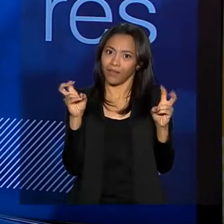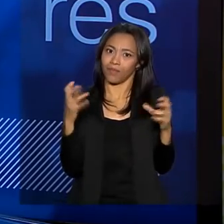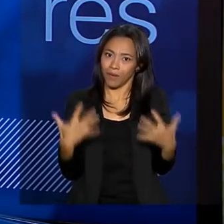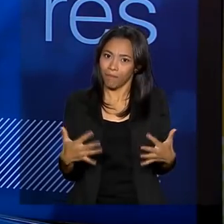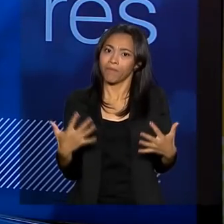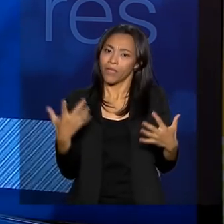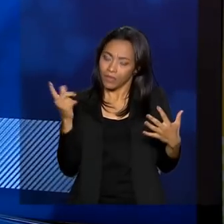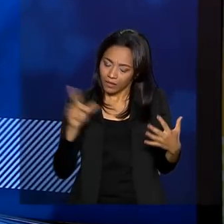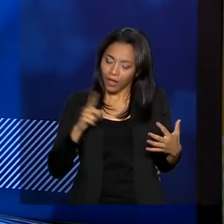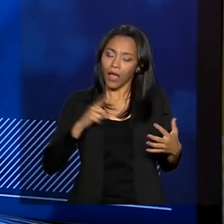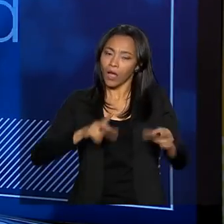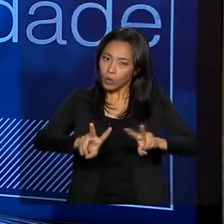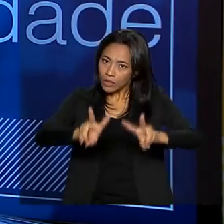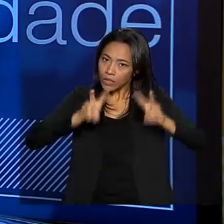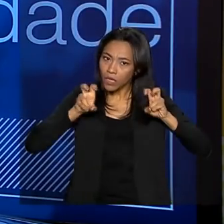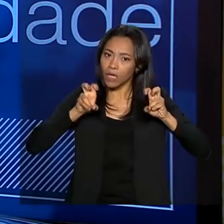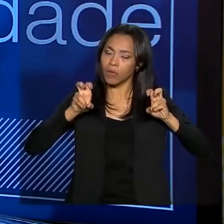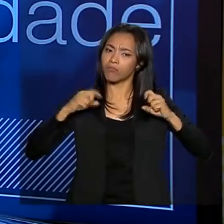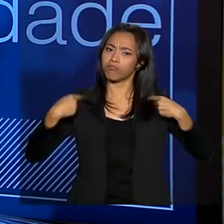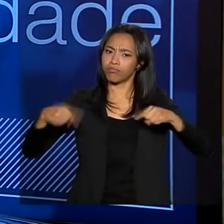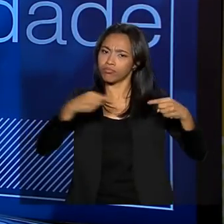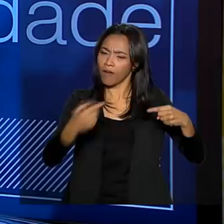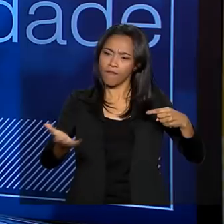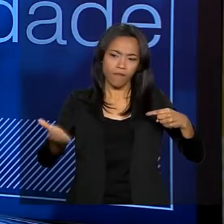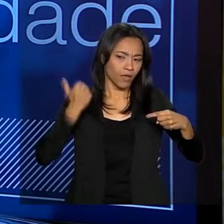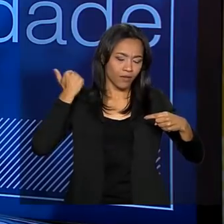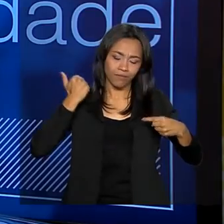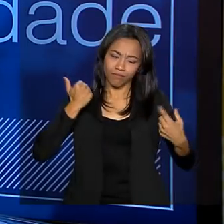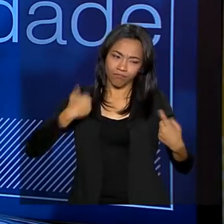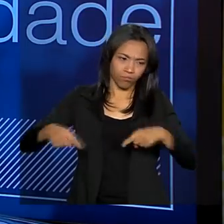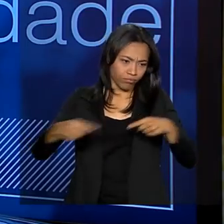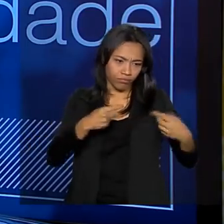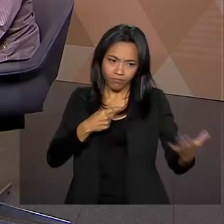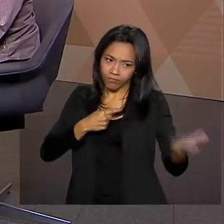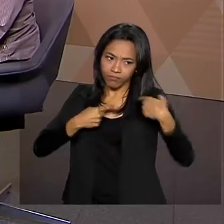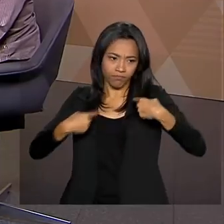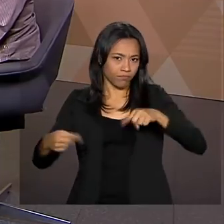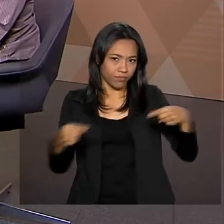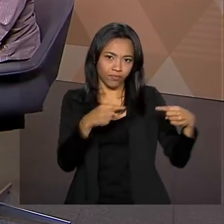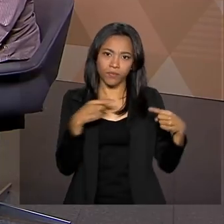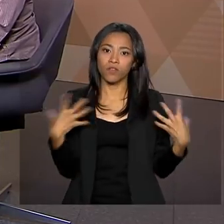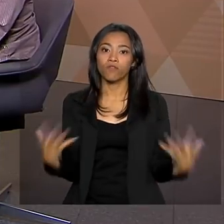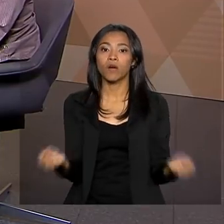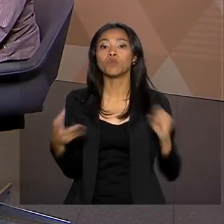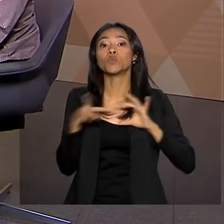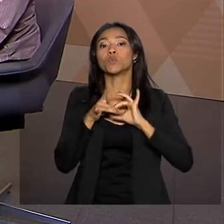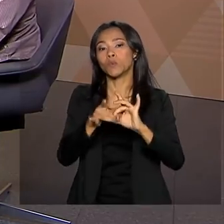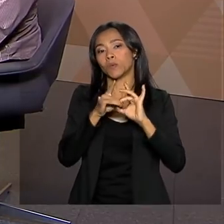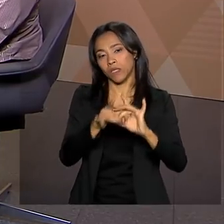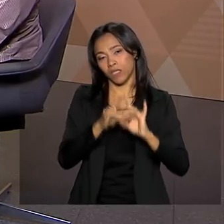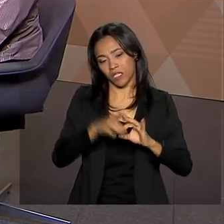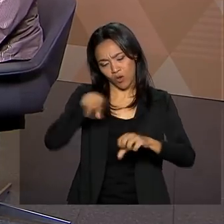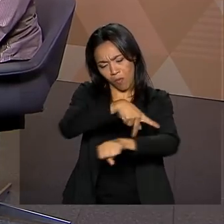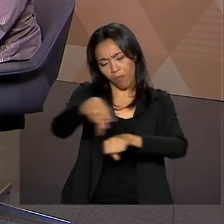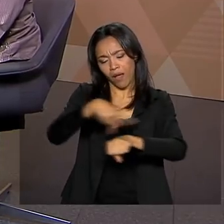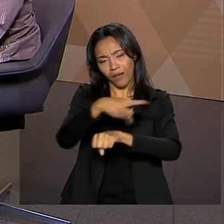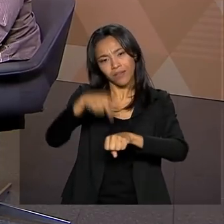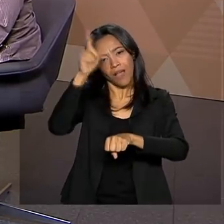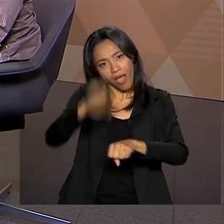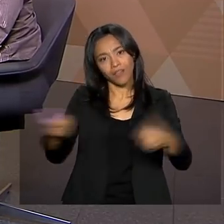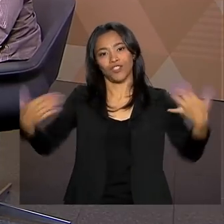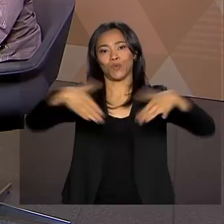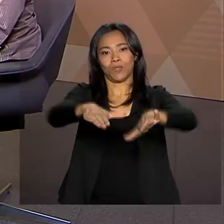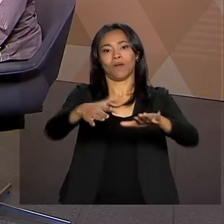o tema está na pauta, e todo mundo vai ter que vir para esse debate, e nós vamos ter que nos unir e fazer dessa nação uma nação da inclusão.